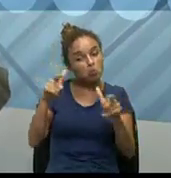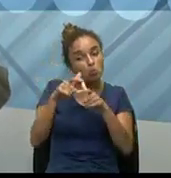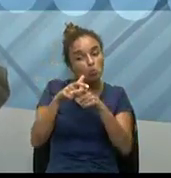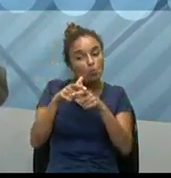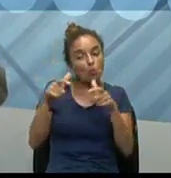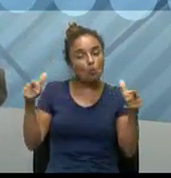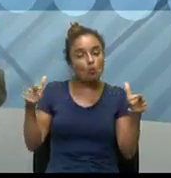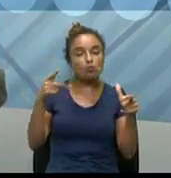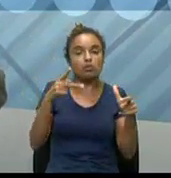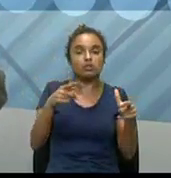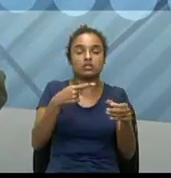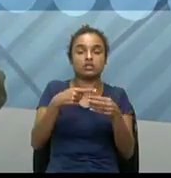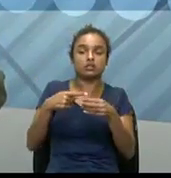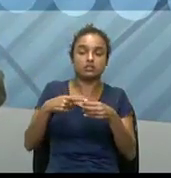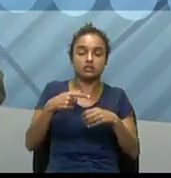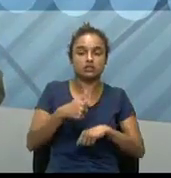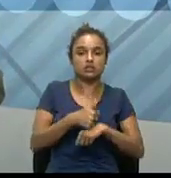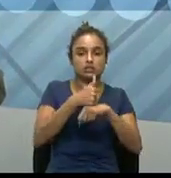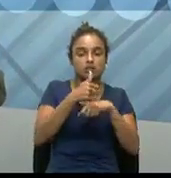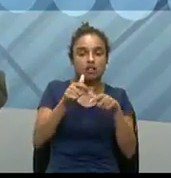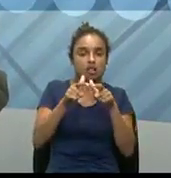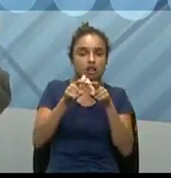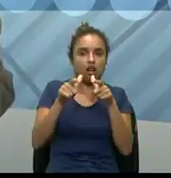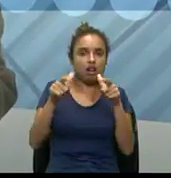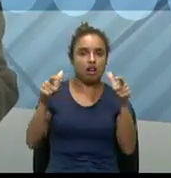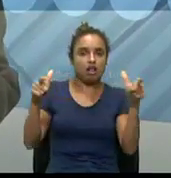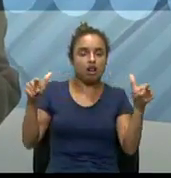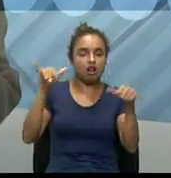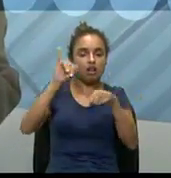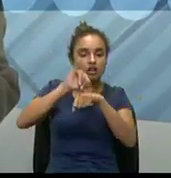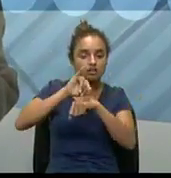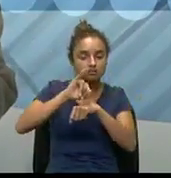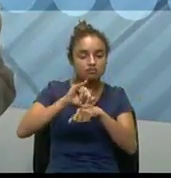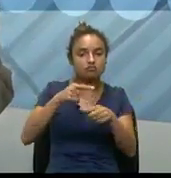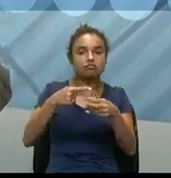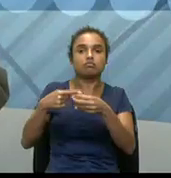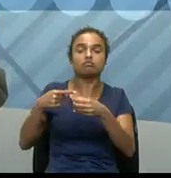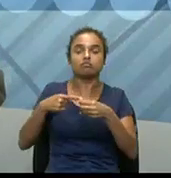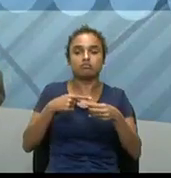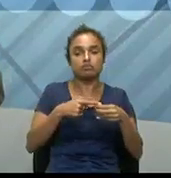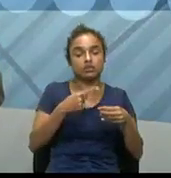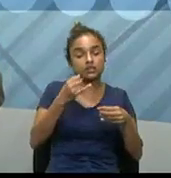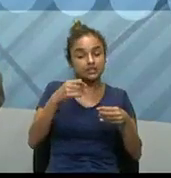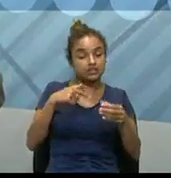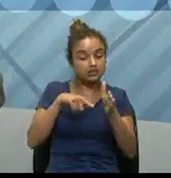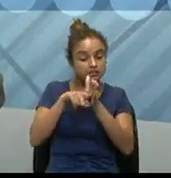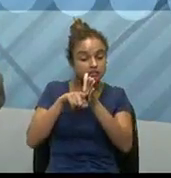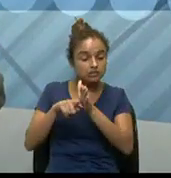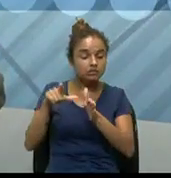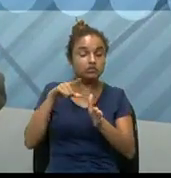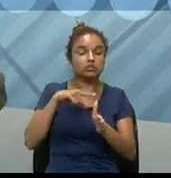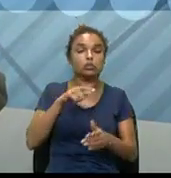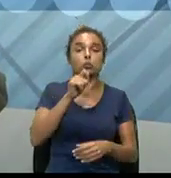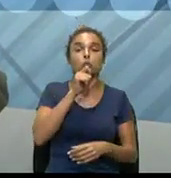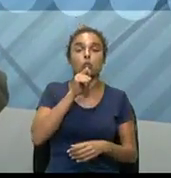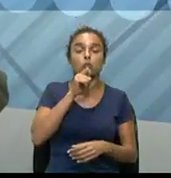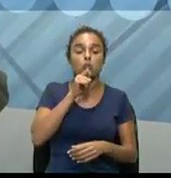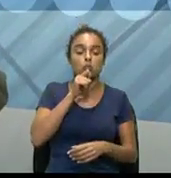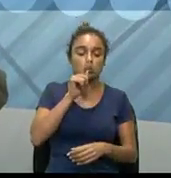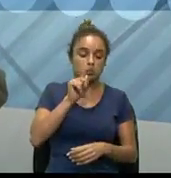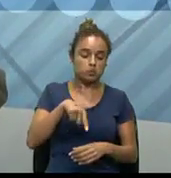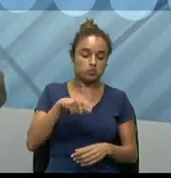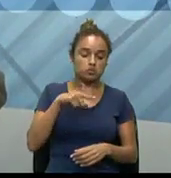cidade, mas principalmente nos grandes, né, então, nas grandes cidades, se a gente pesquisar, existem aí, né, por